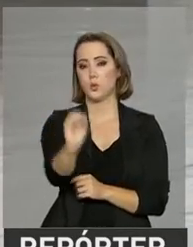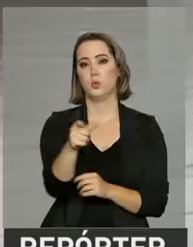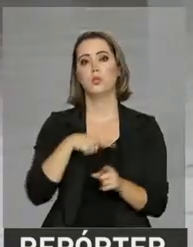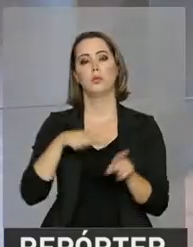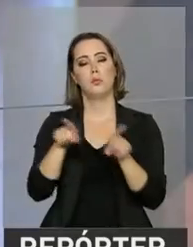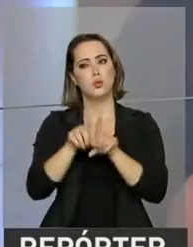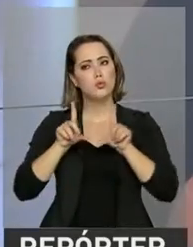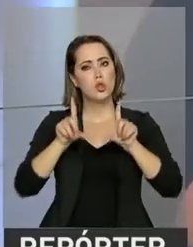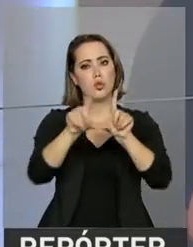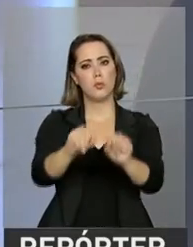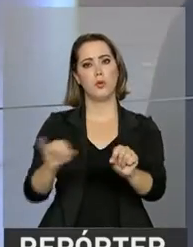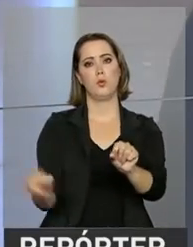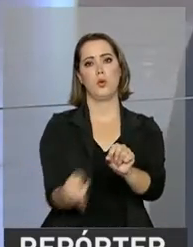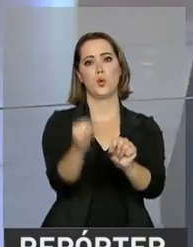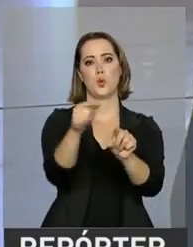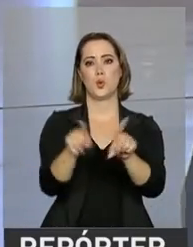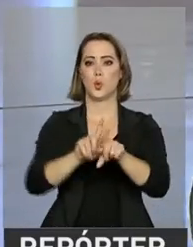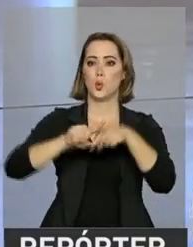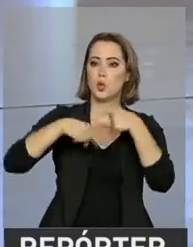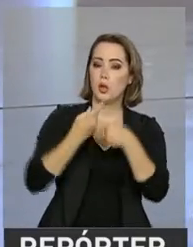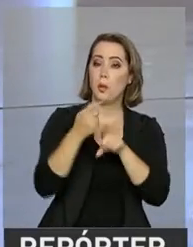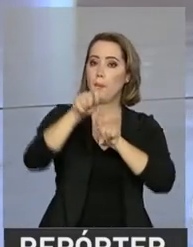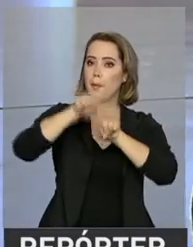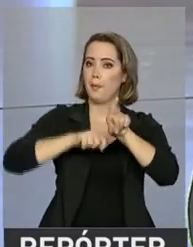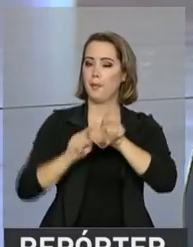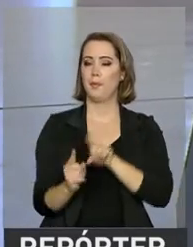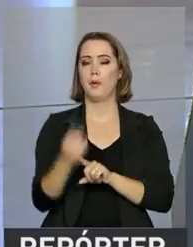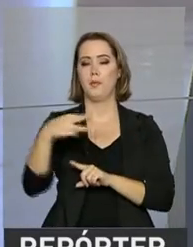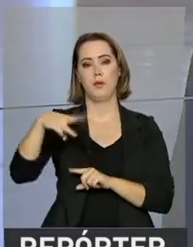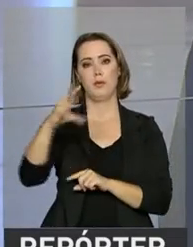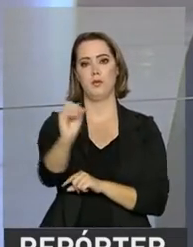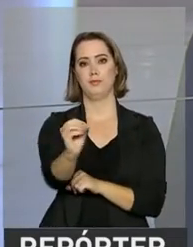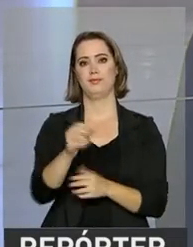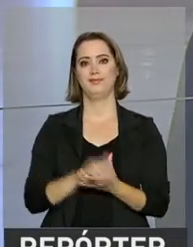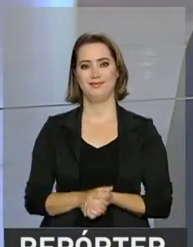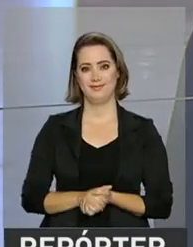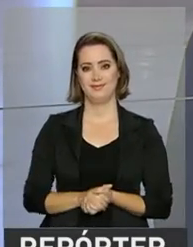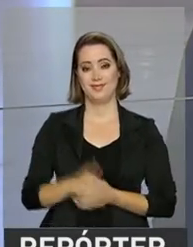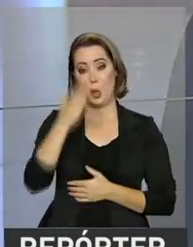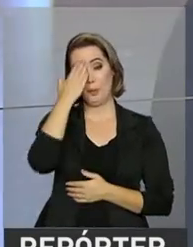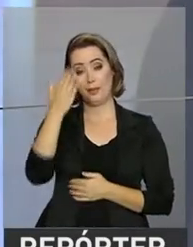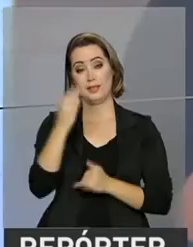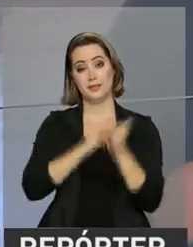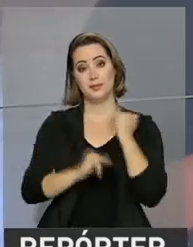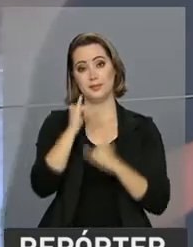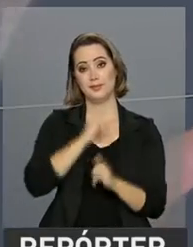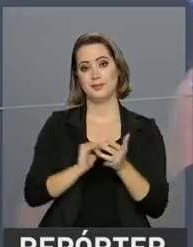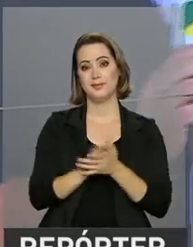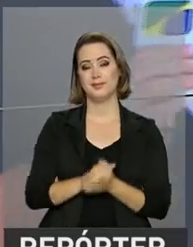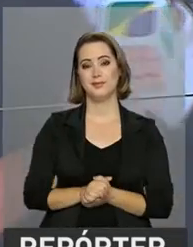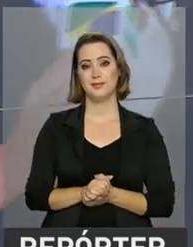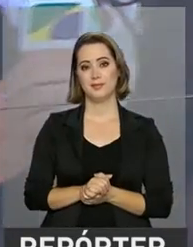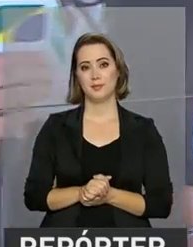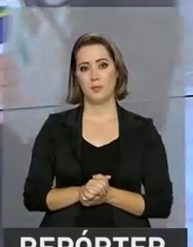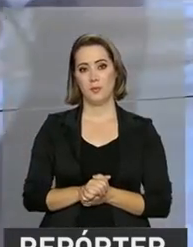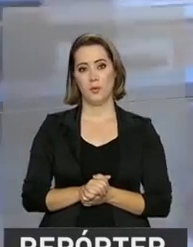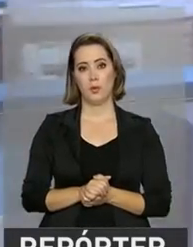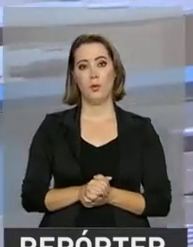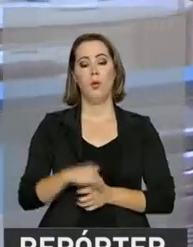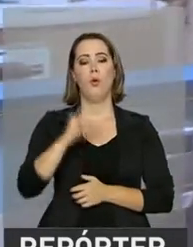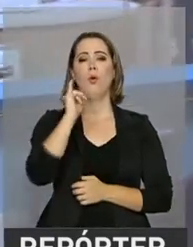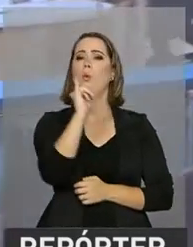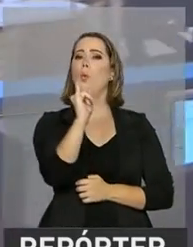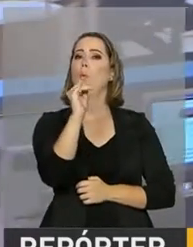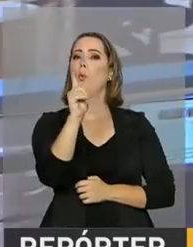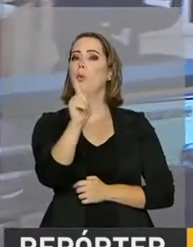a partir do dia 1º de março, logo depois do carnaval. Voltamos com você. Tá muito bom. Obrigado, Luana, pelas informações. E o Índice Geral